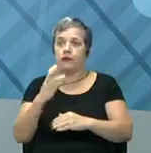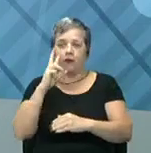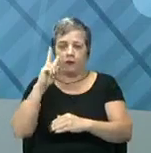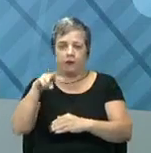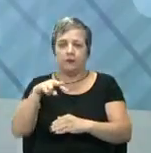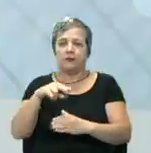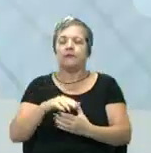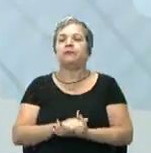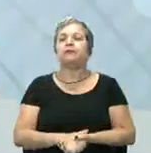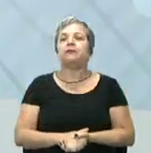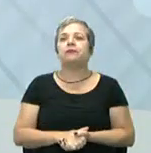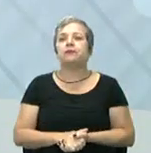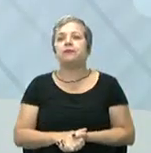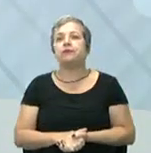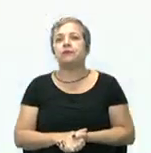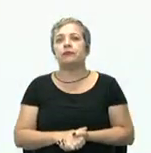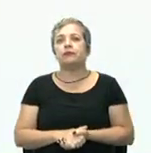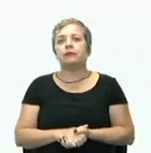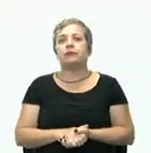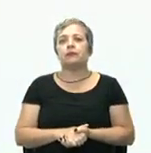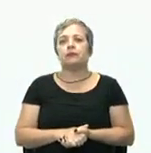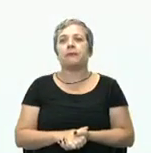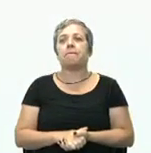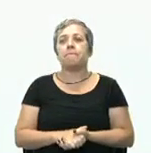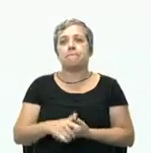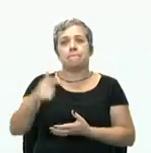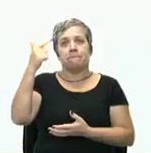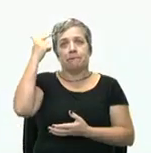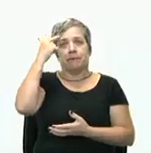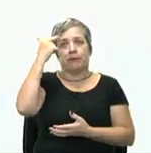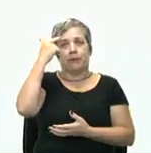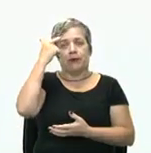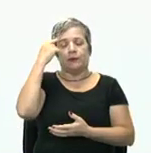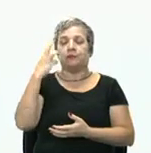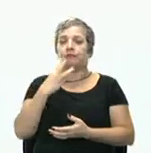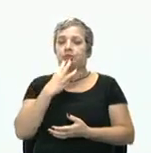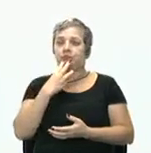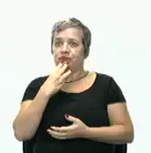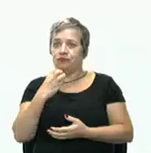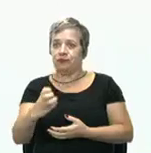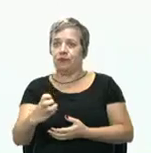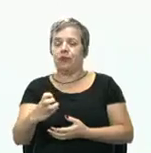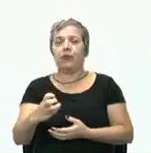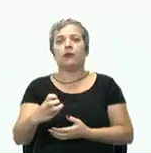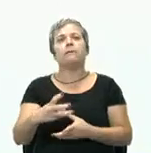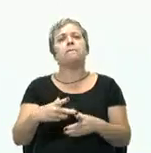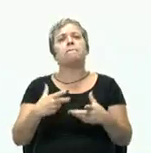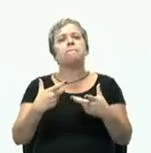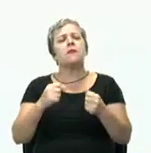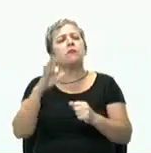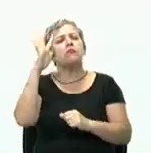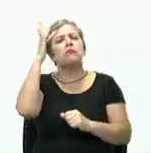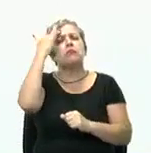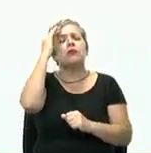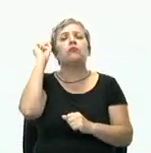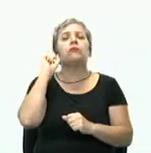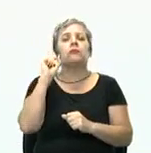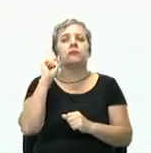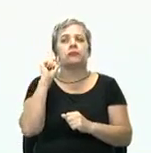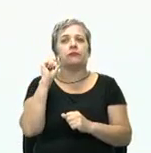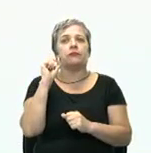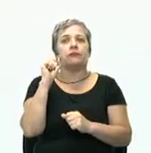analisar? Quando pensamos na teoria burocrática do Weber, nós podemos entender o quê?